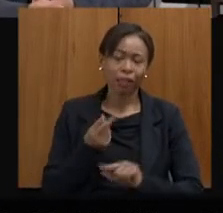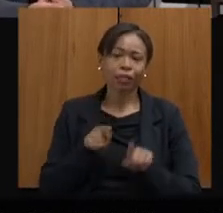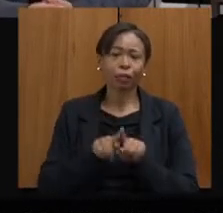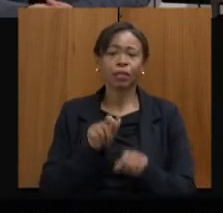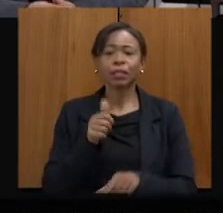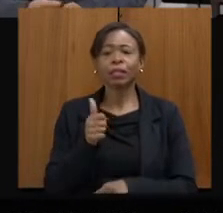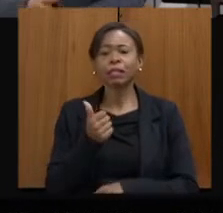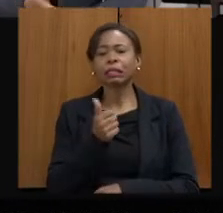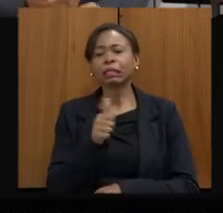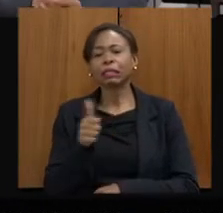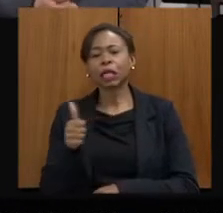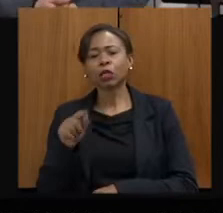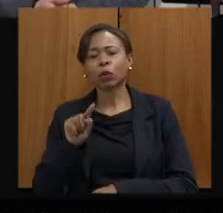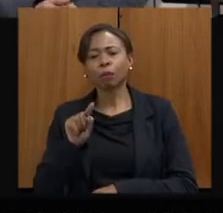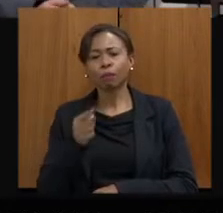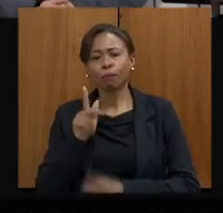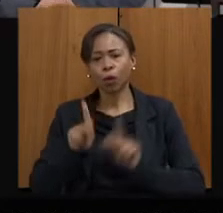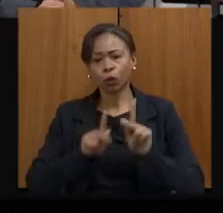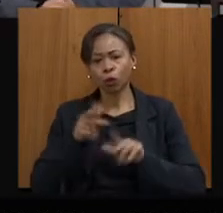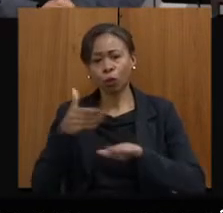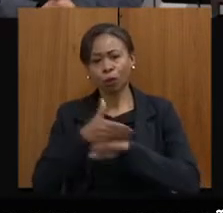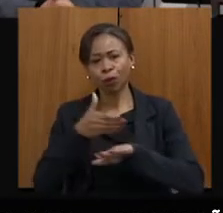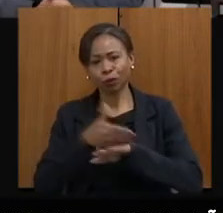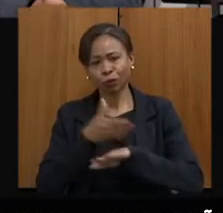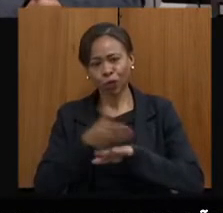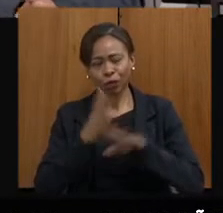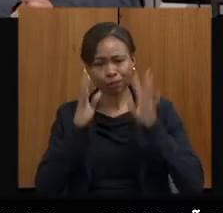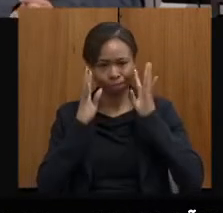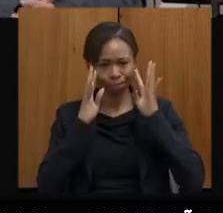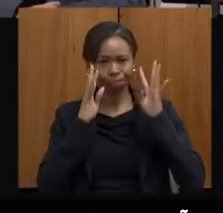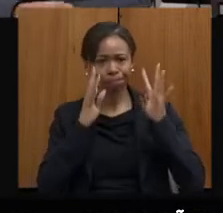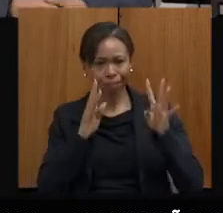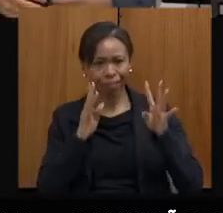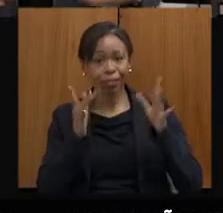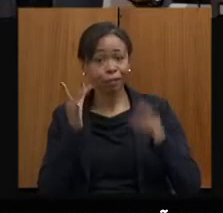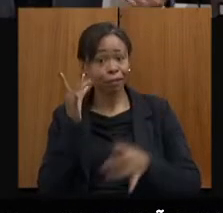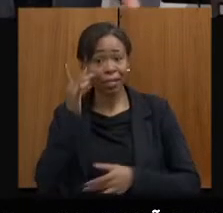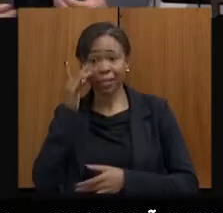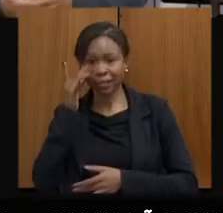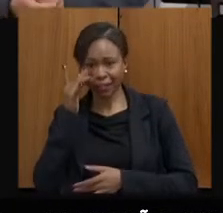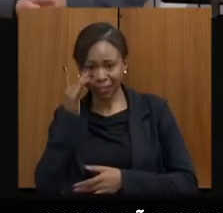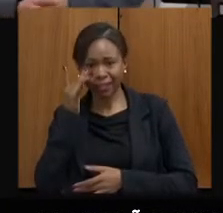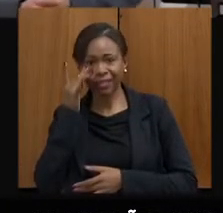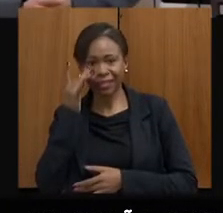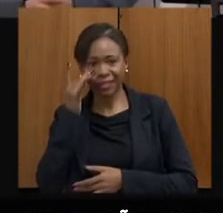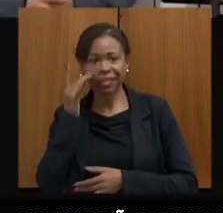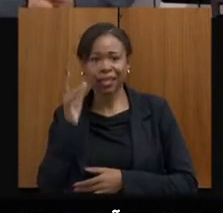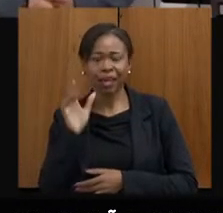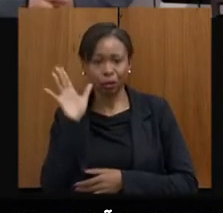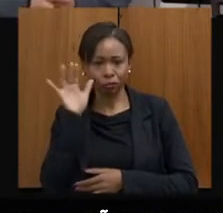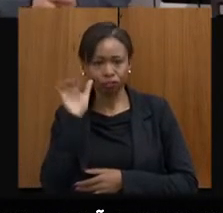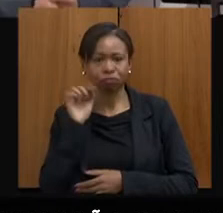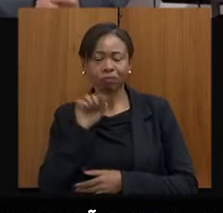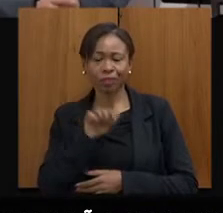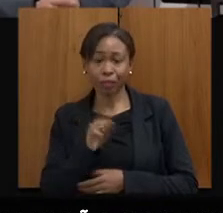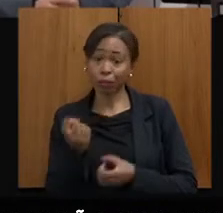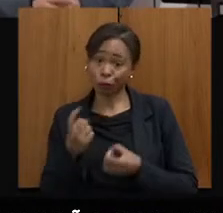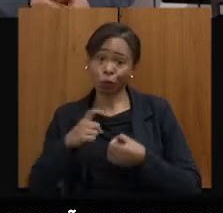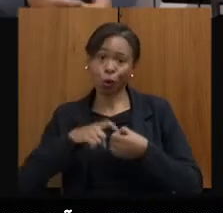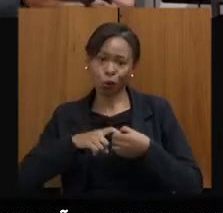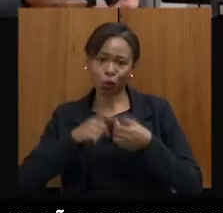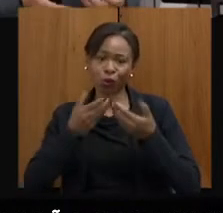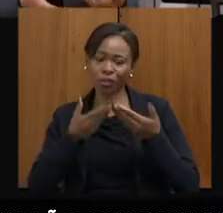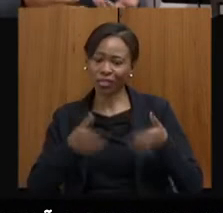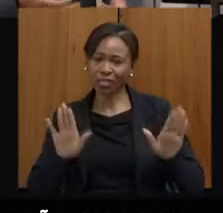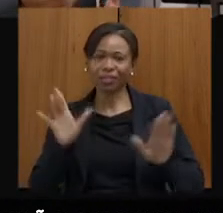participaram das atividades presenciais no Palácio das Artes, isso mostra um retorno da atividade presencial, o Palácio das